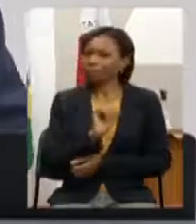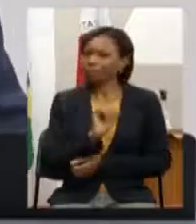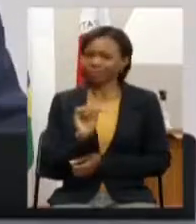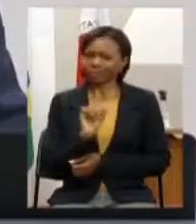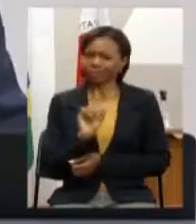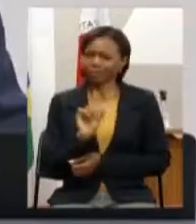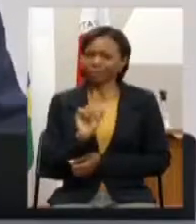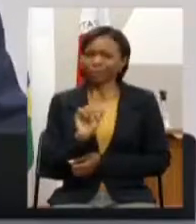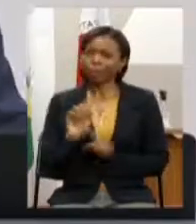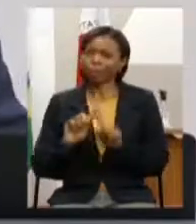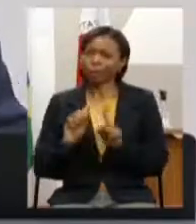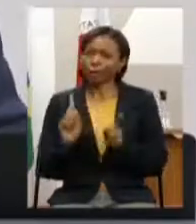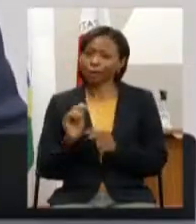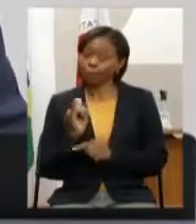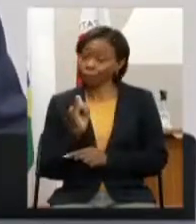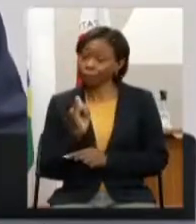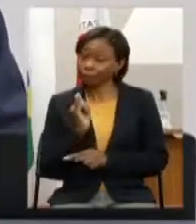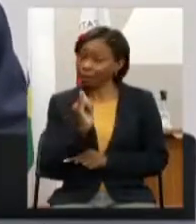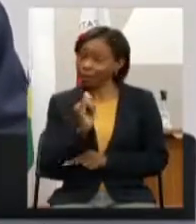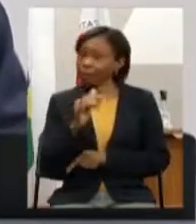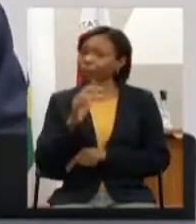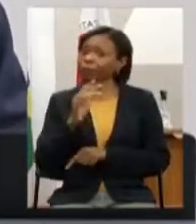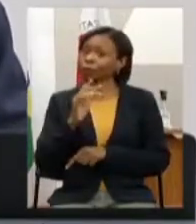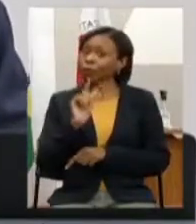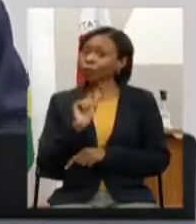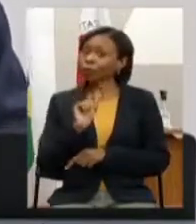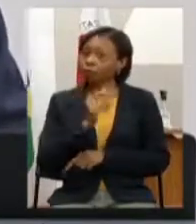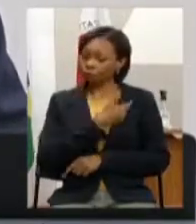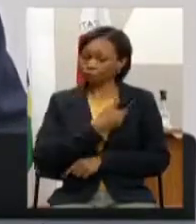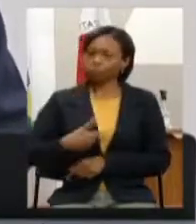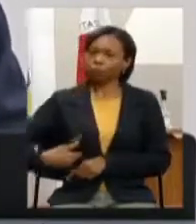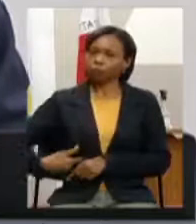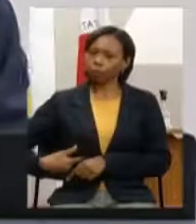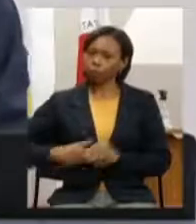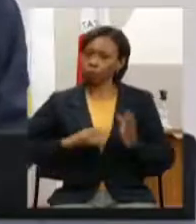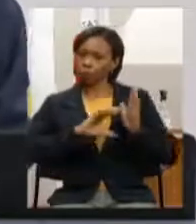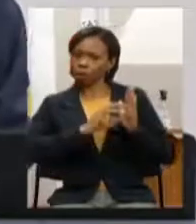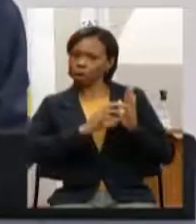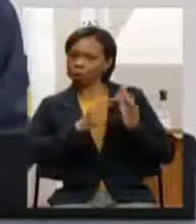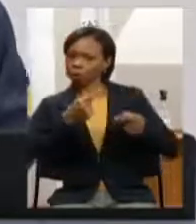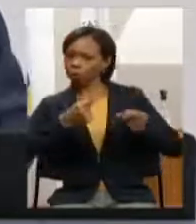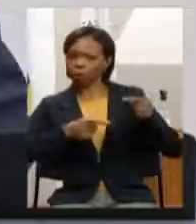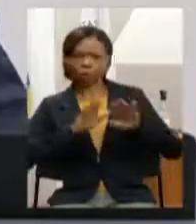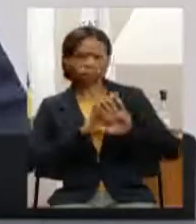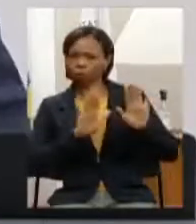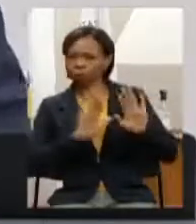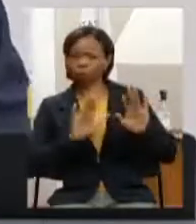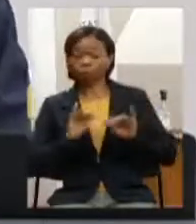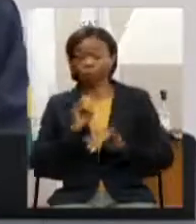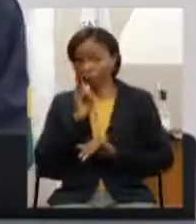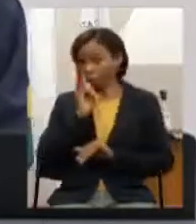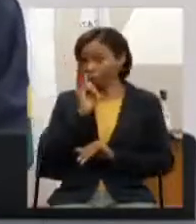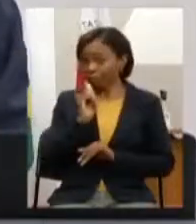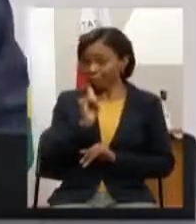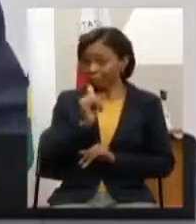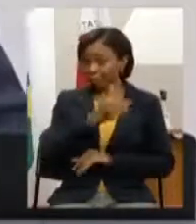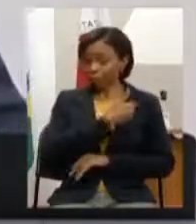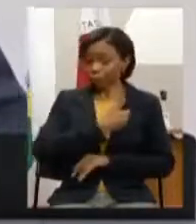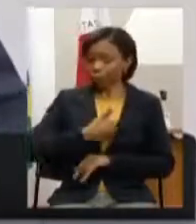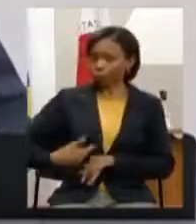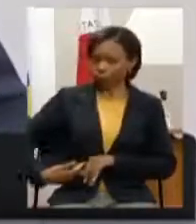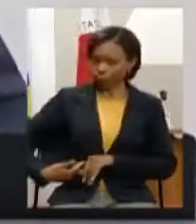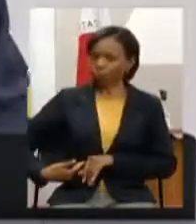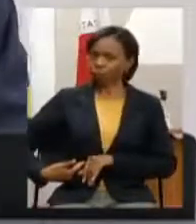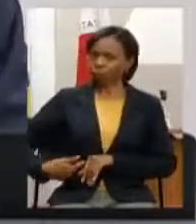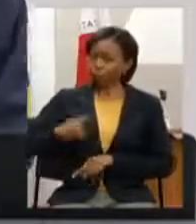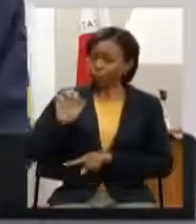é para o governo não é para um partido político é para o governo é para o Estado é uma